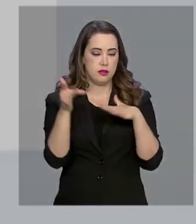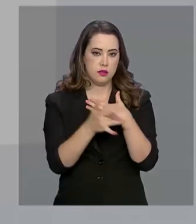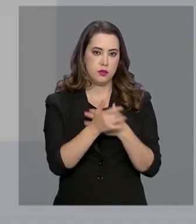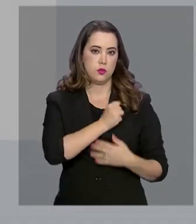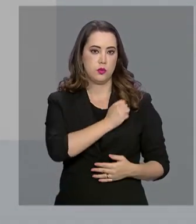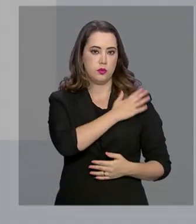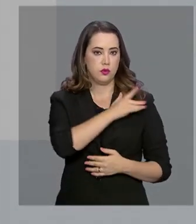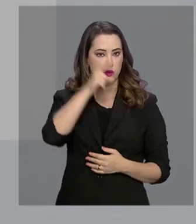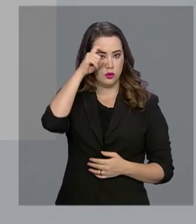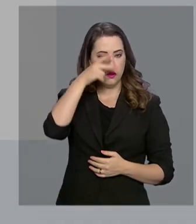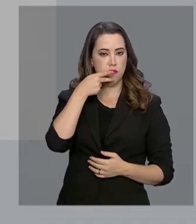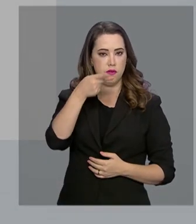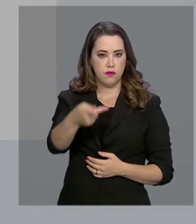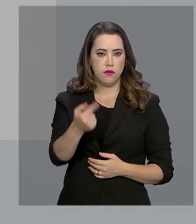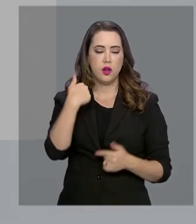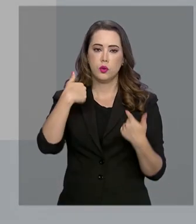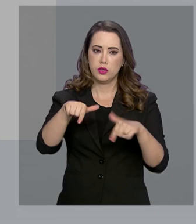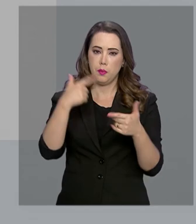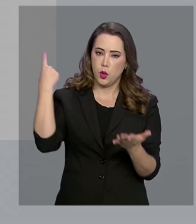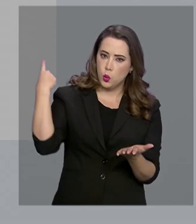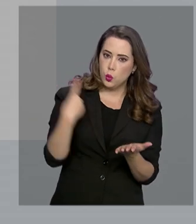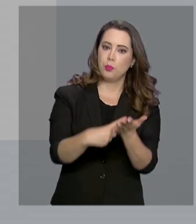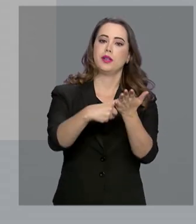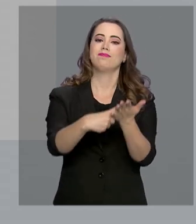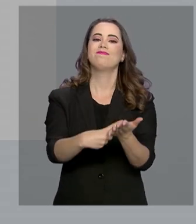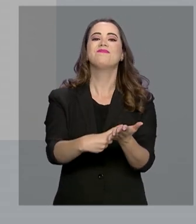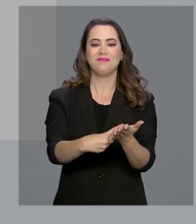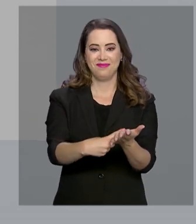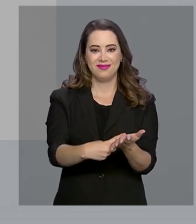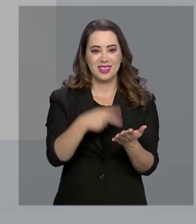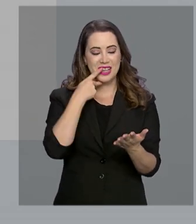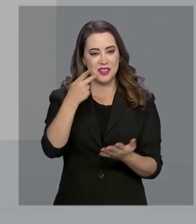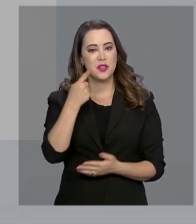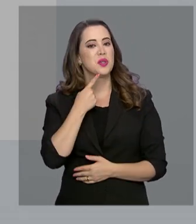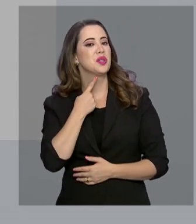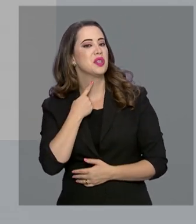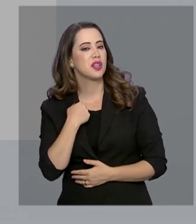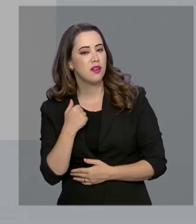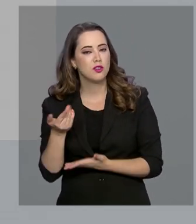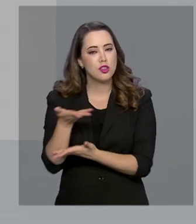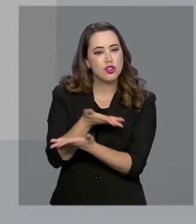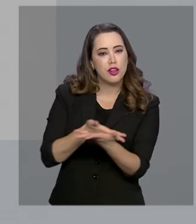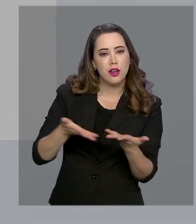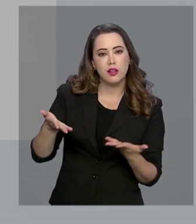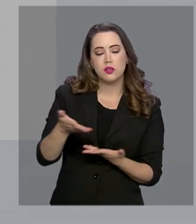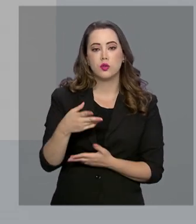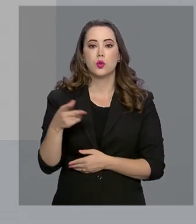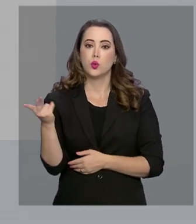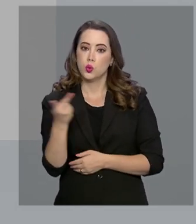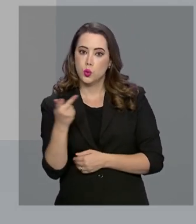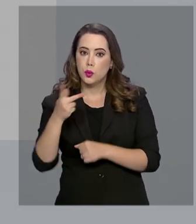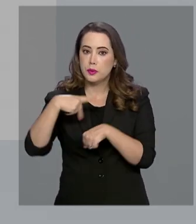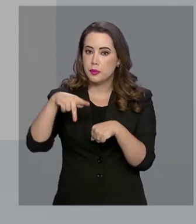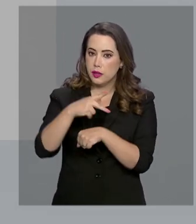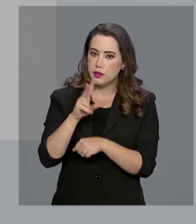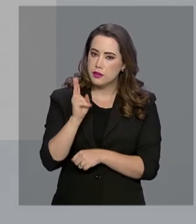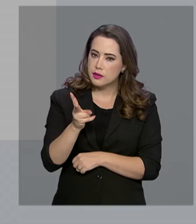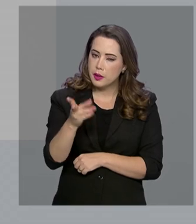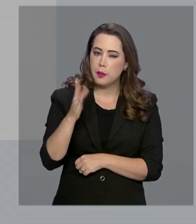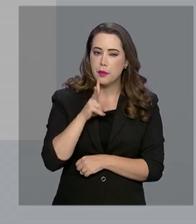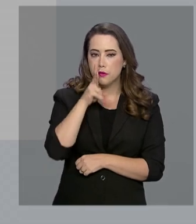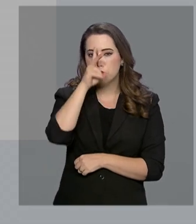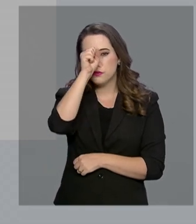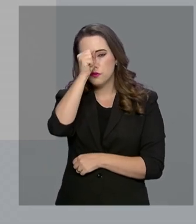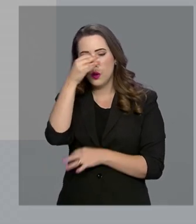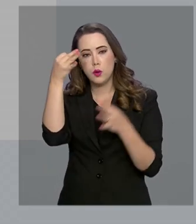destacou o que chamou de missão cumprida e expressou o desejo de que as relações entre os nossos países sejam cada vez